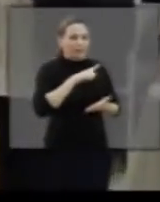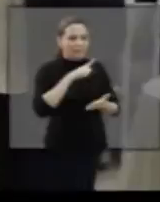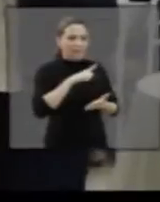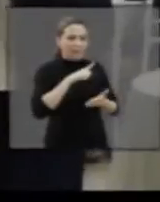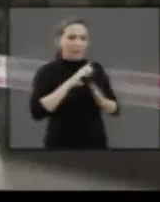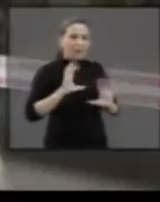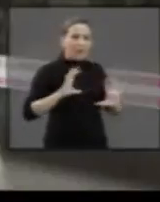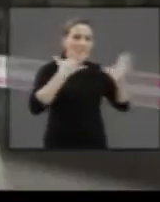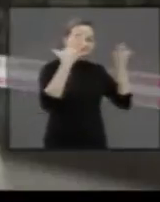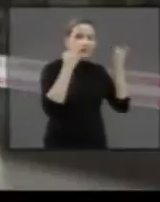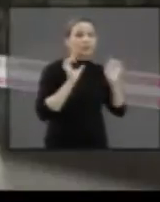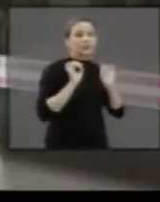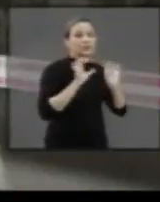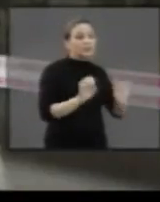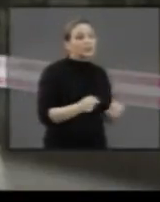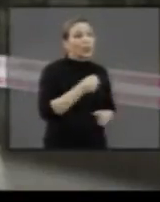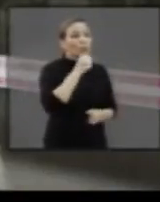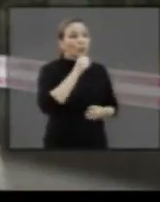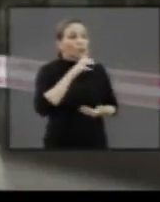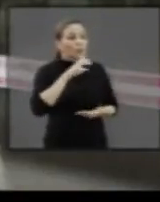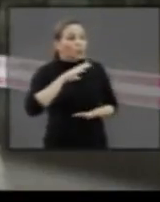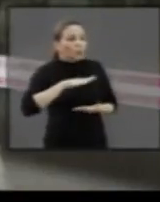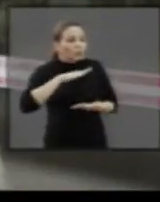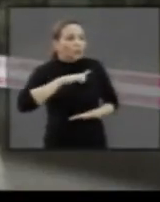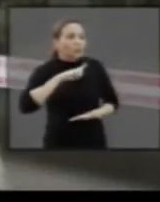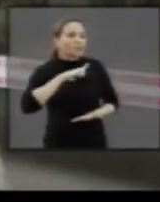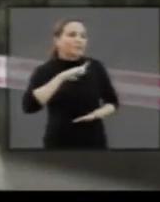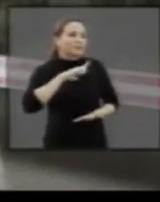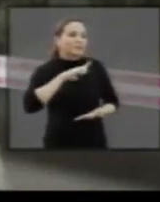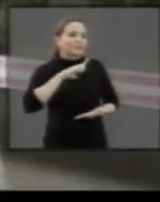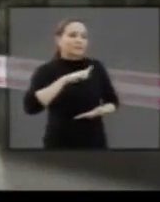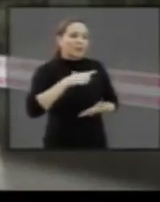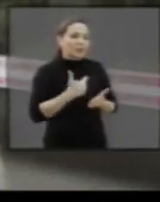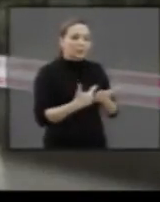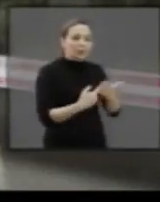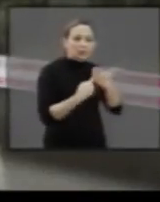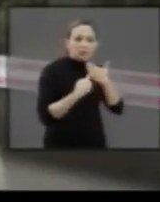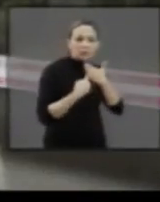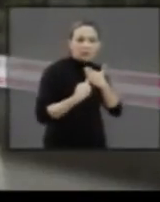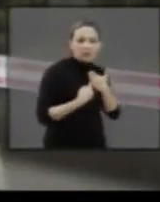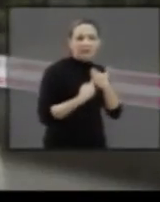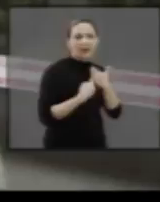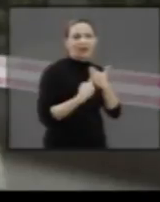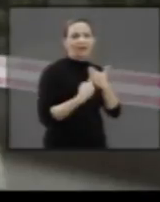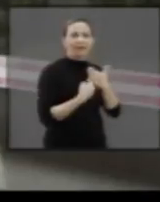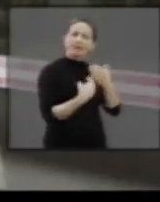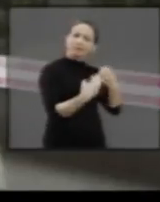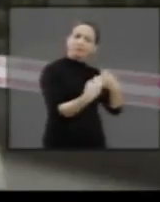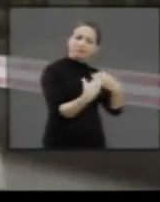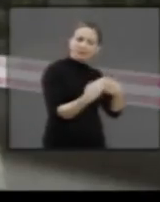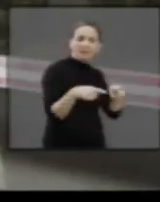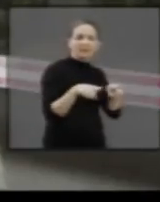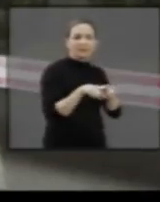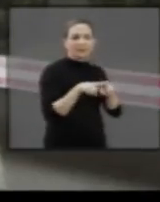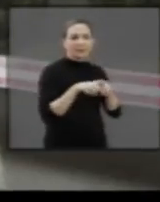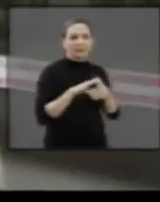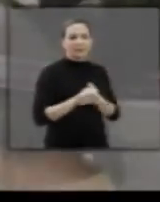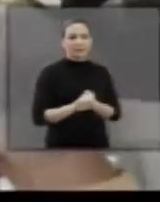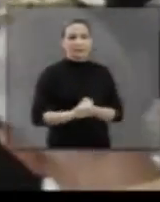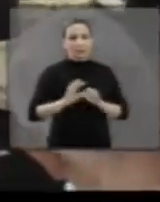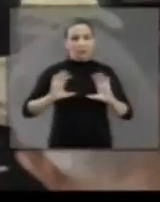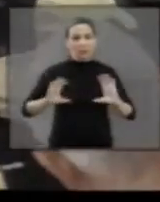é um evento feito especialmente para eles. Eles têm muito a nos mostrar, né, a gente tem que aprender muito com eles.